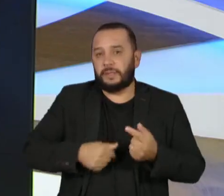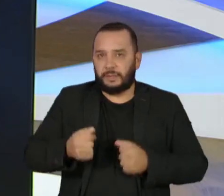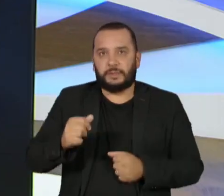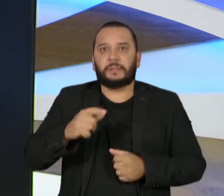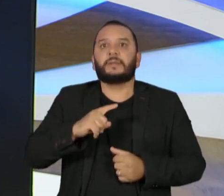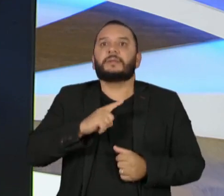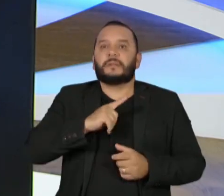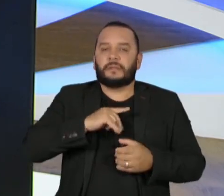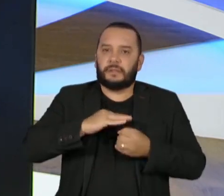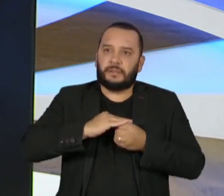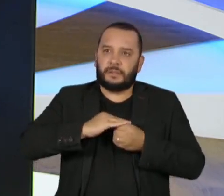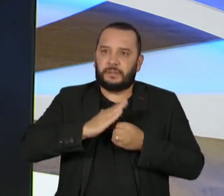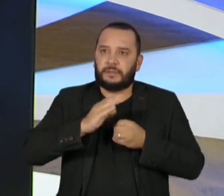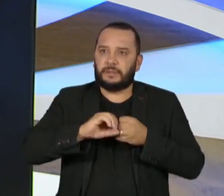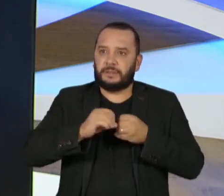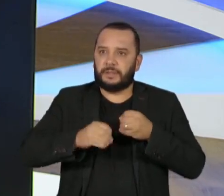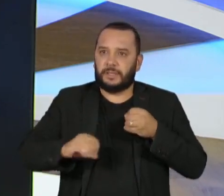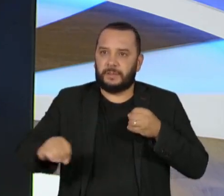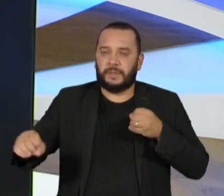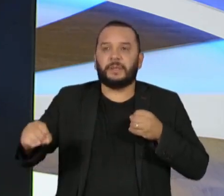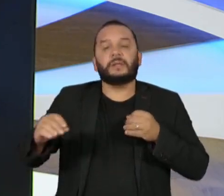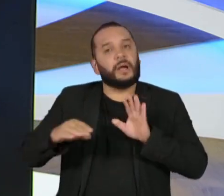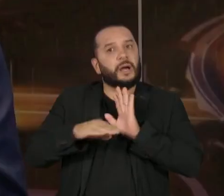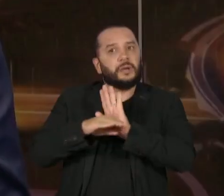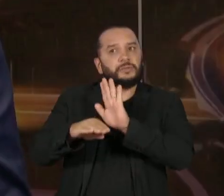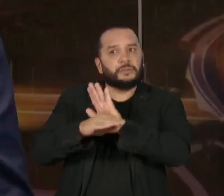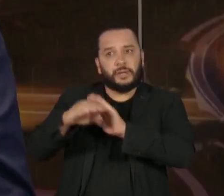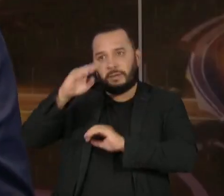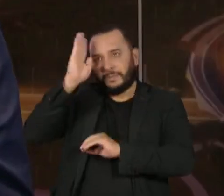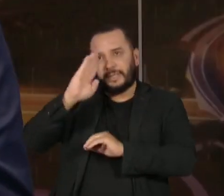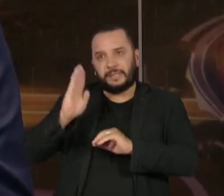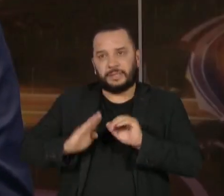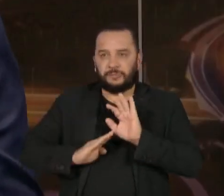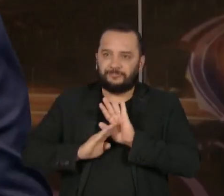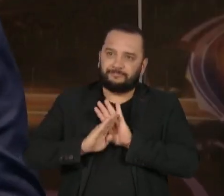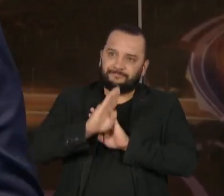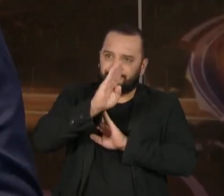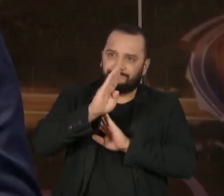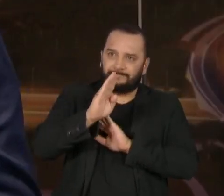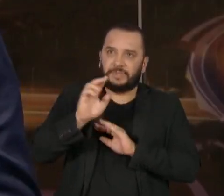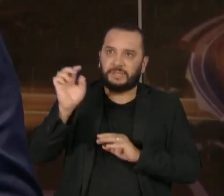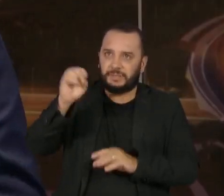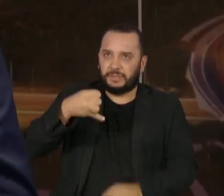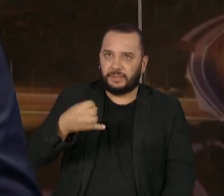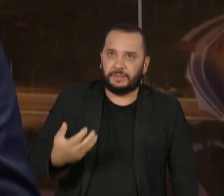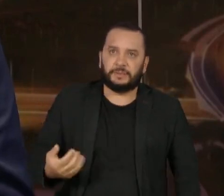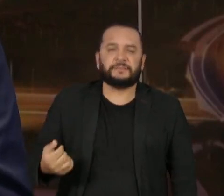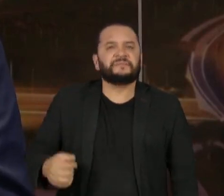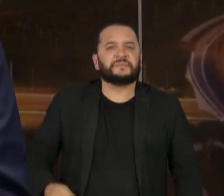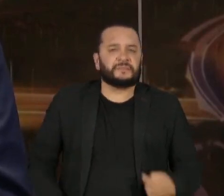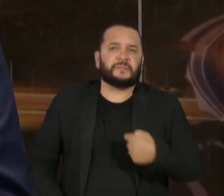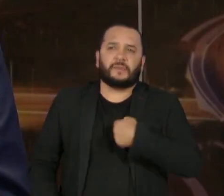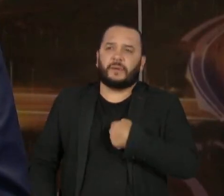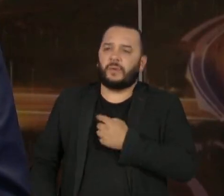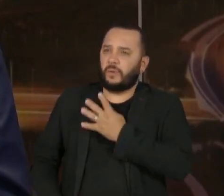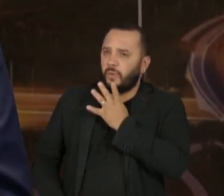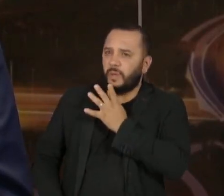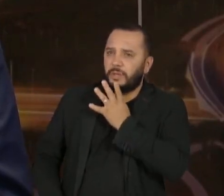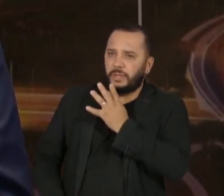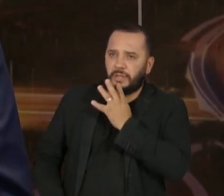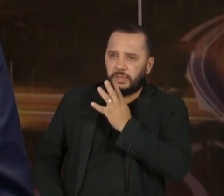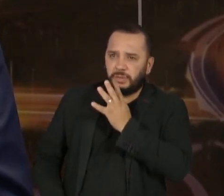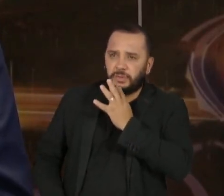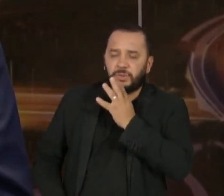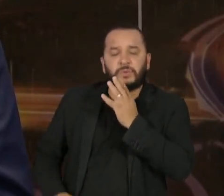carro-chefe da puxada do crescimento no Brasil. Agora, eu conheço todas as medidas